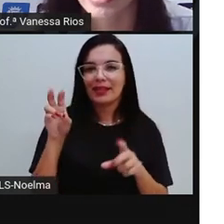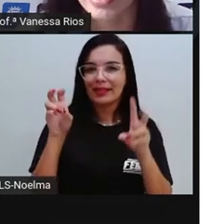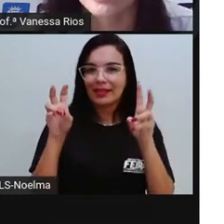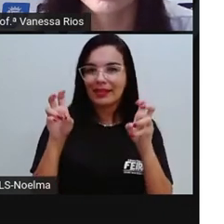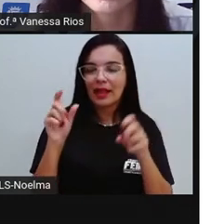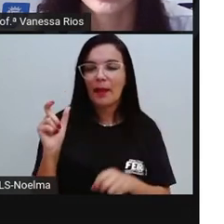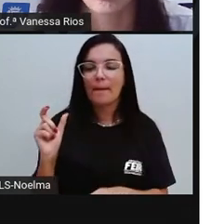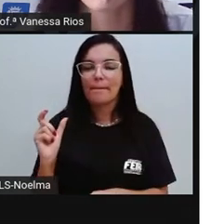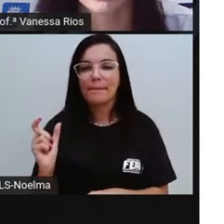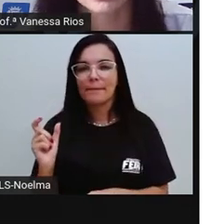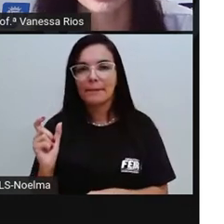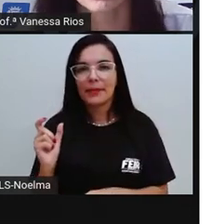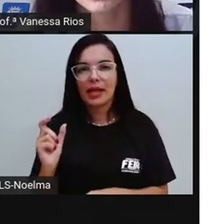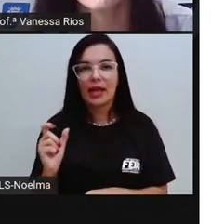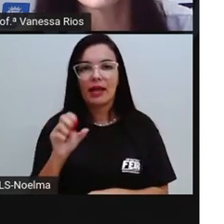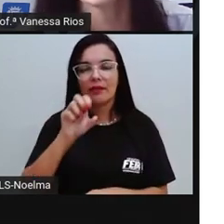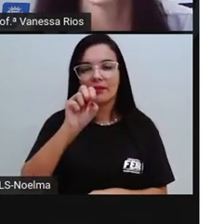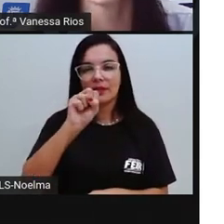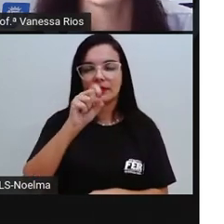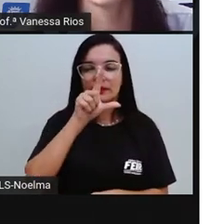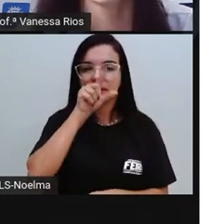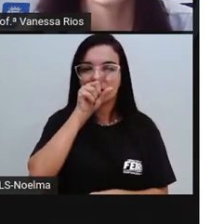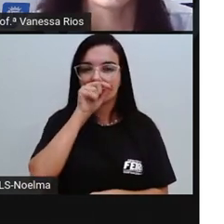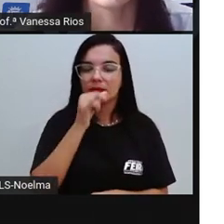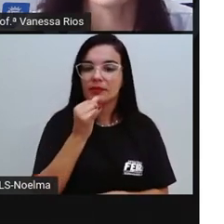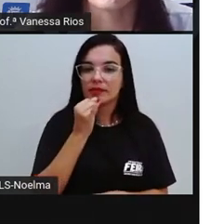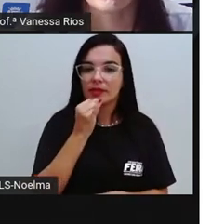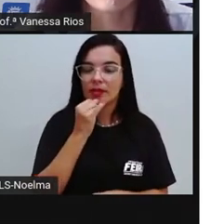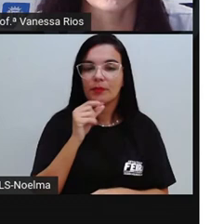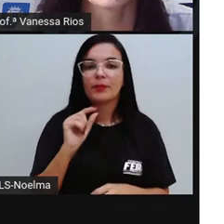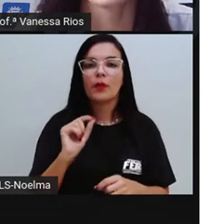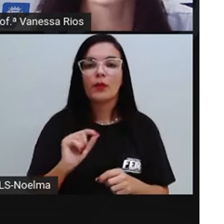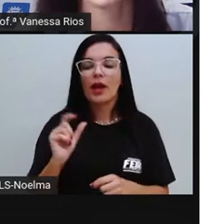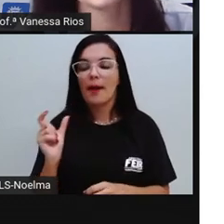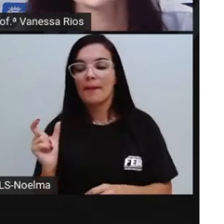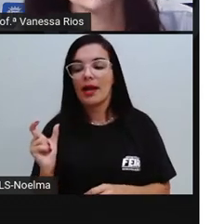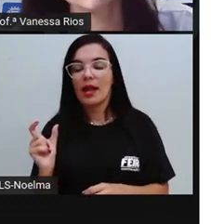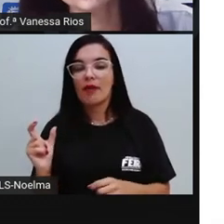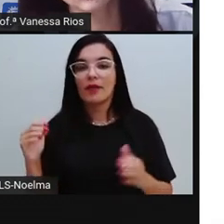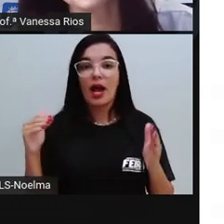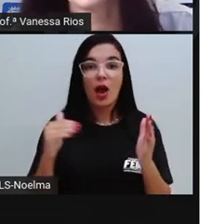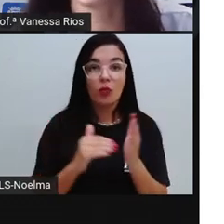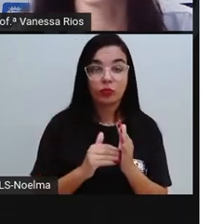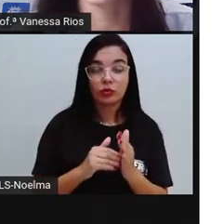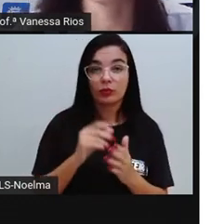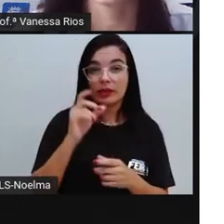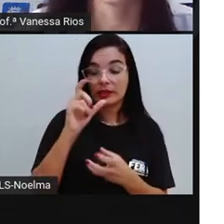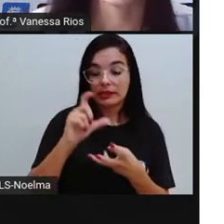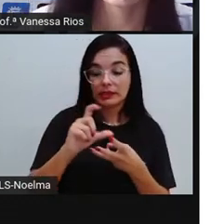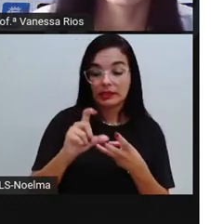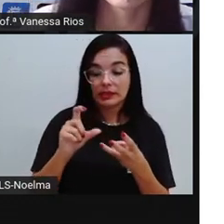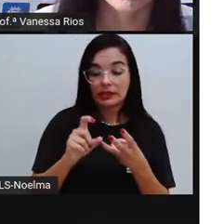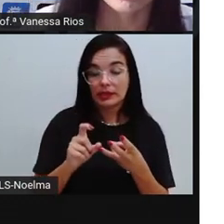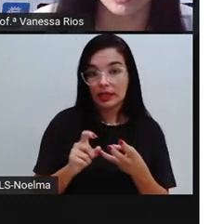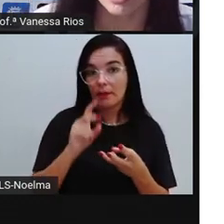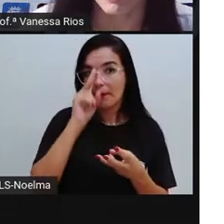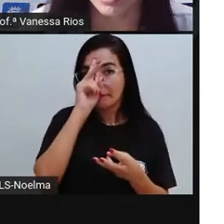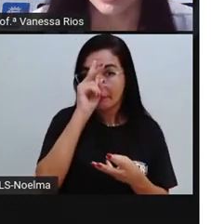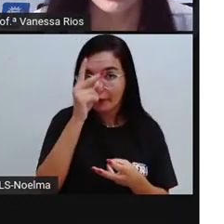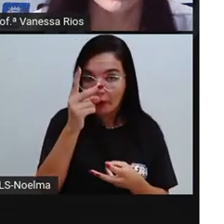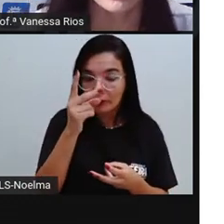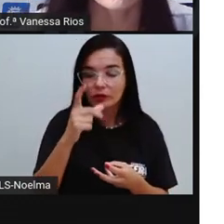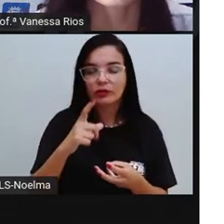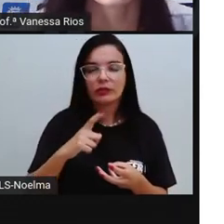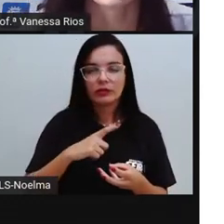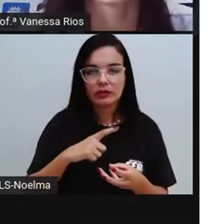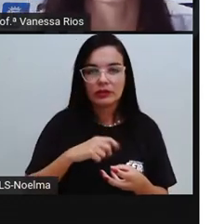sabiá, não é? Como um exemplo. E a palavra que possui a sílaba tônica, localizada na última sílaba,